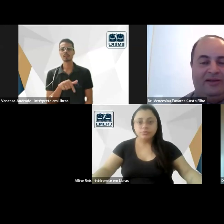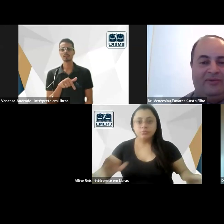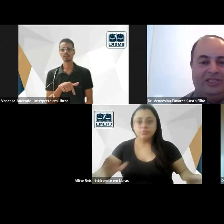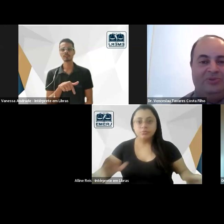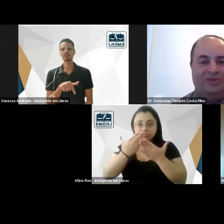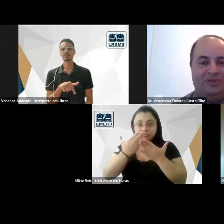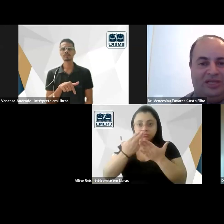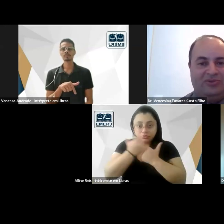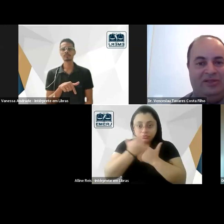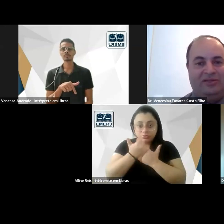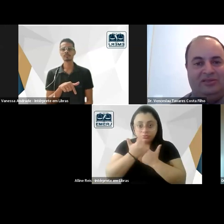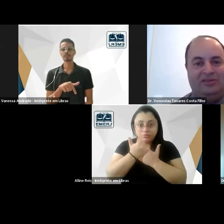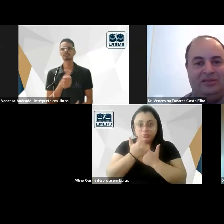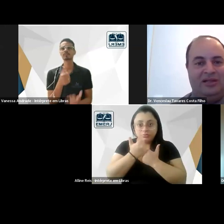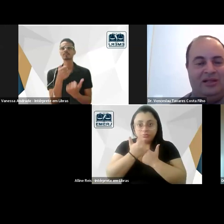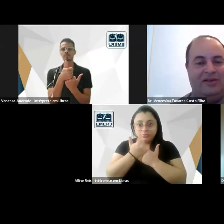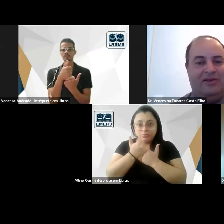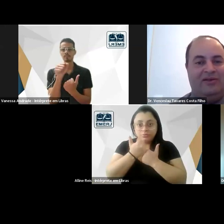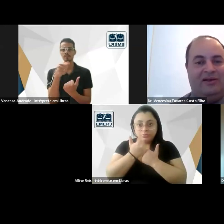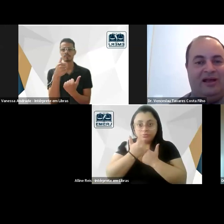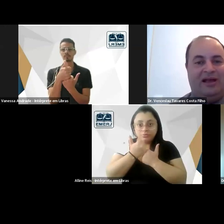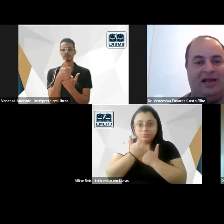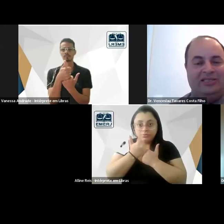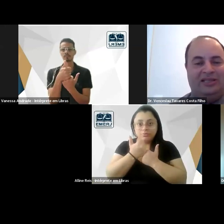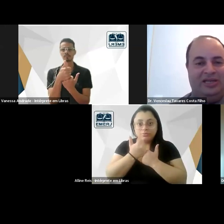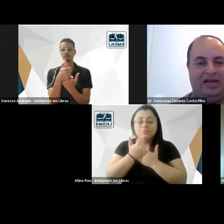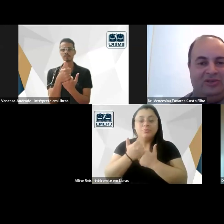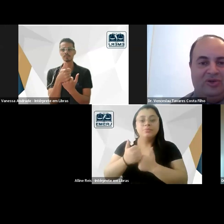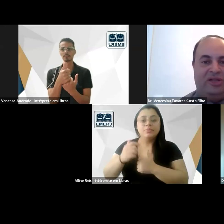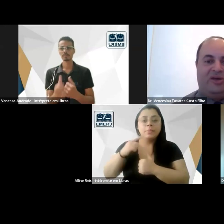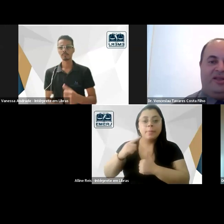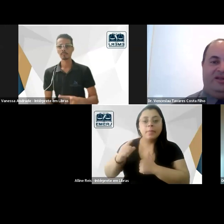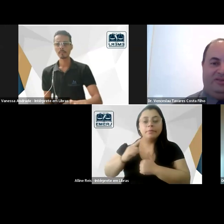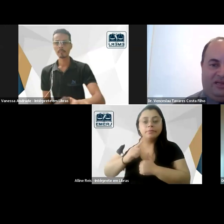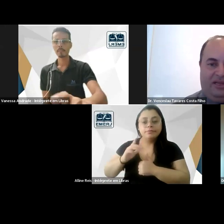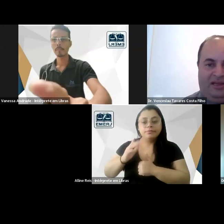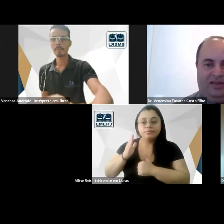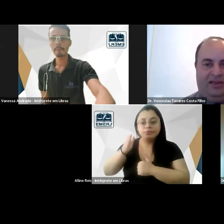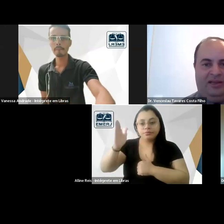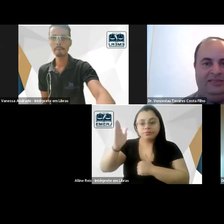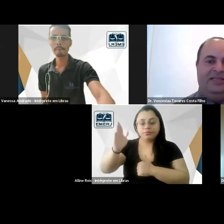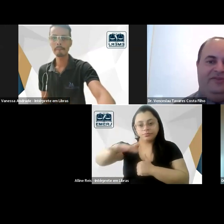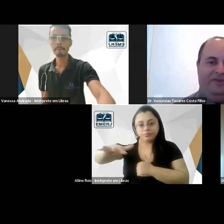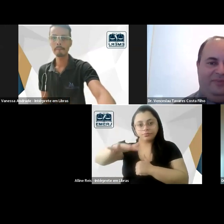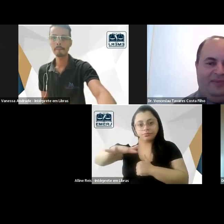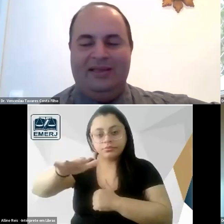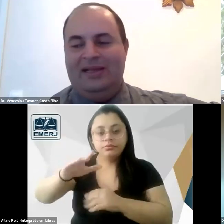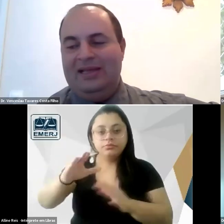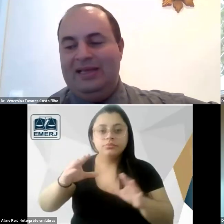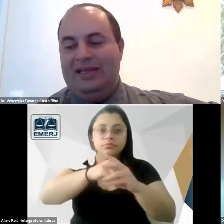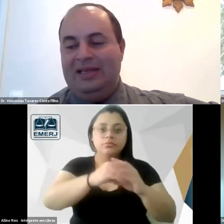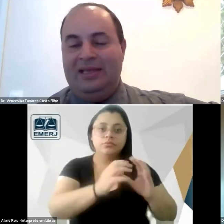com a expulsão dos jesuítas a gente tem chegado dos oratorianos aqui em Recife